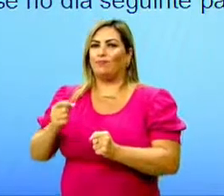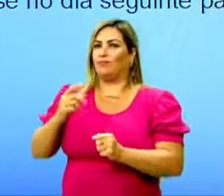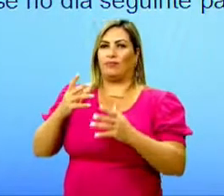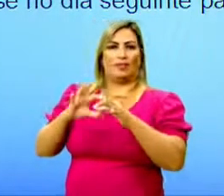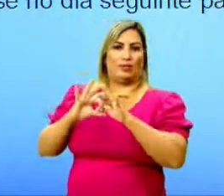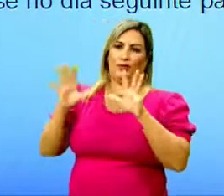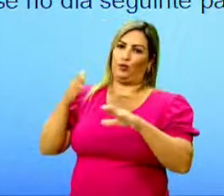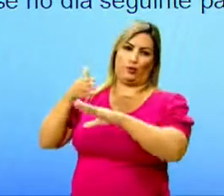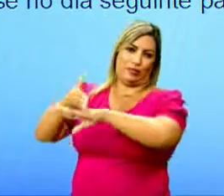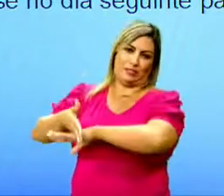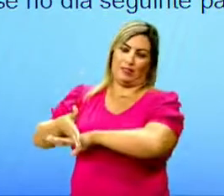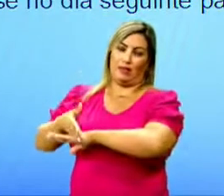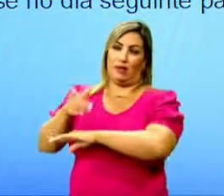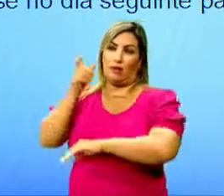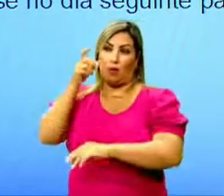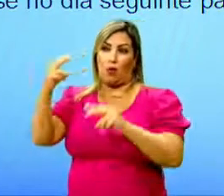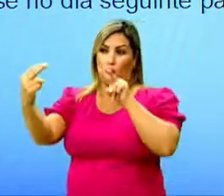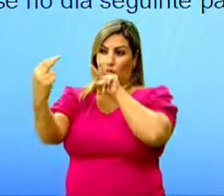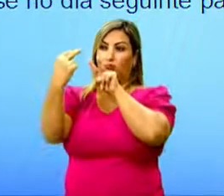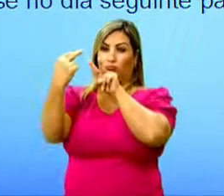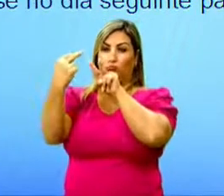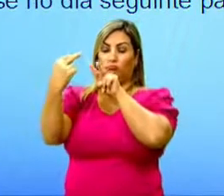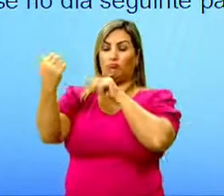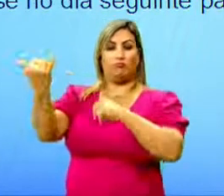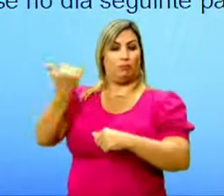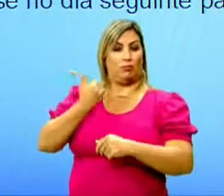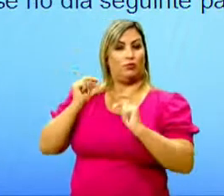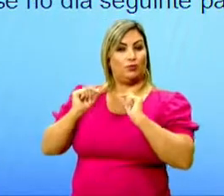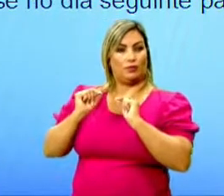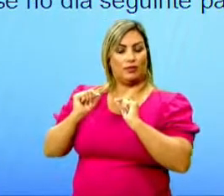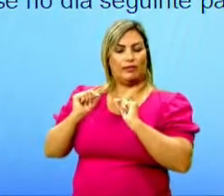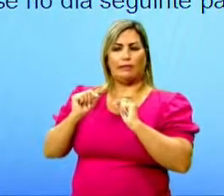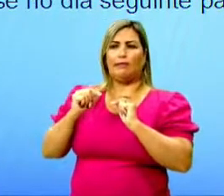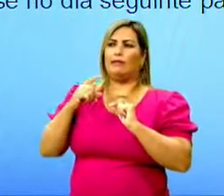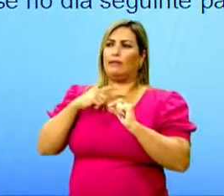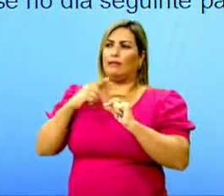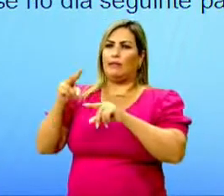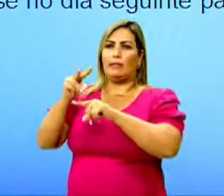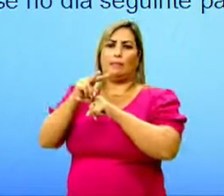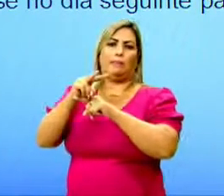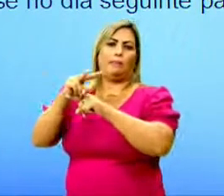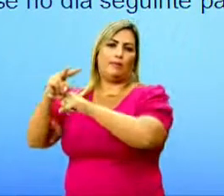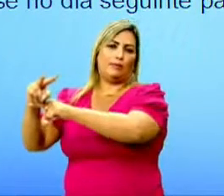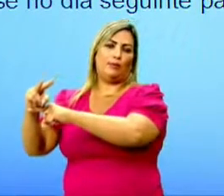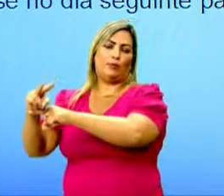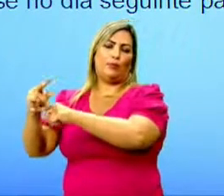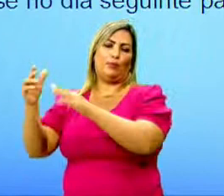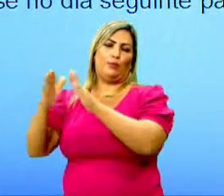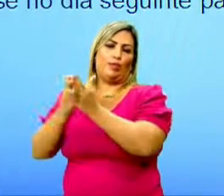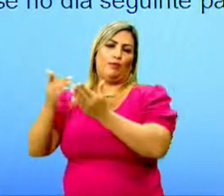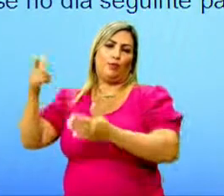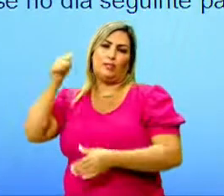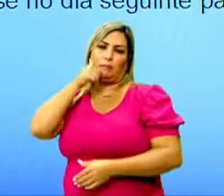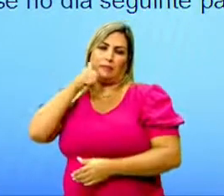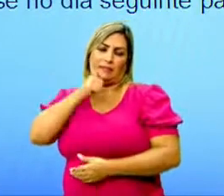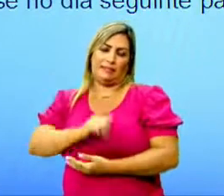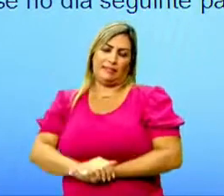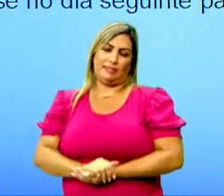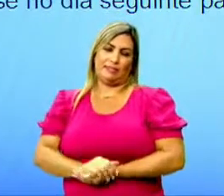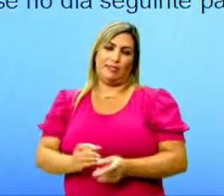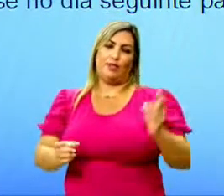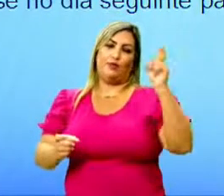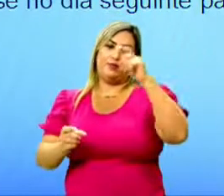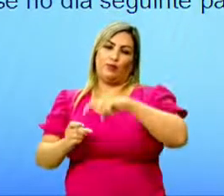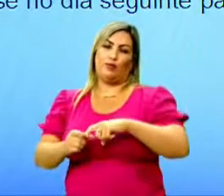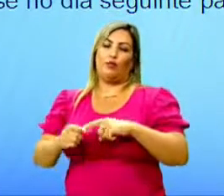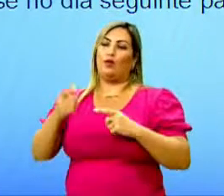entrar. Olhando bem nos meus olhos, disse que havia emprestado o livro à outra menina e que eu